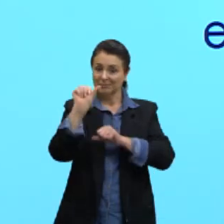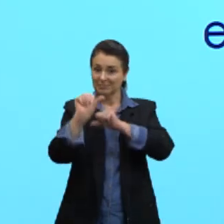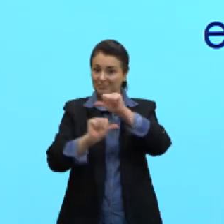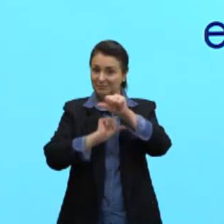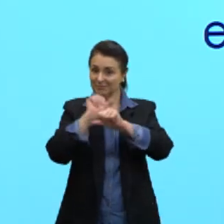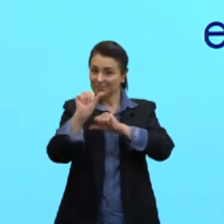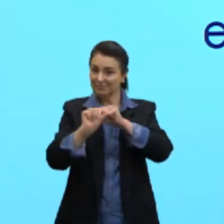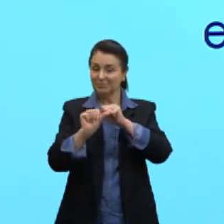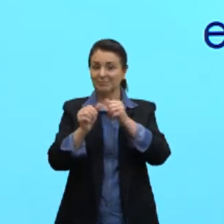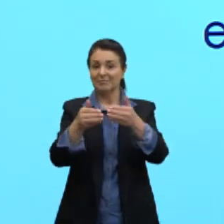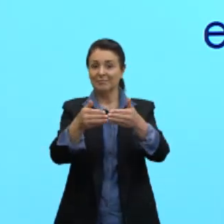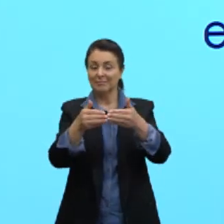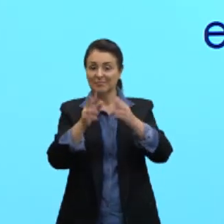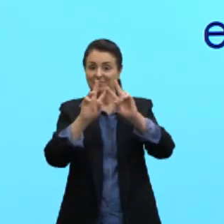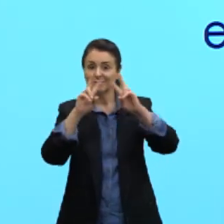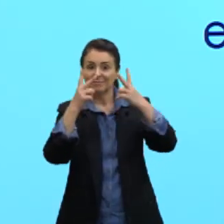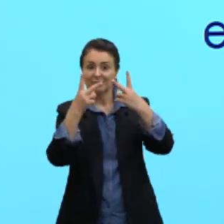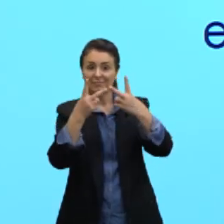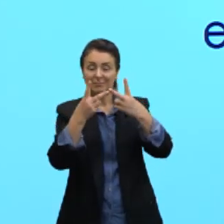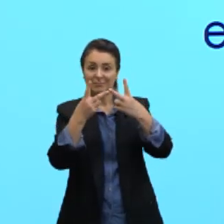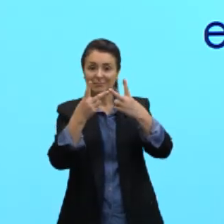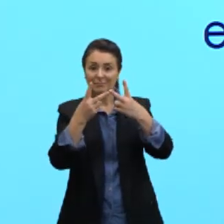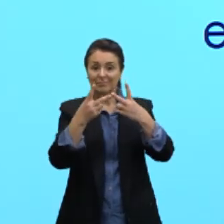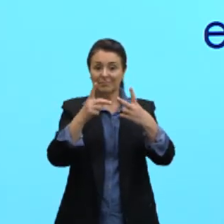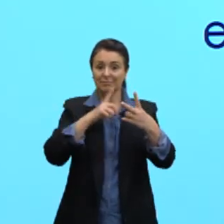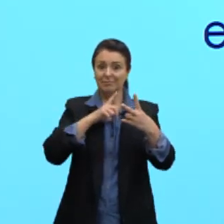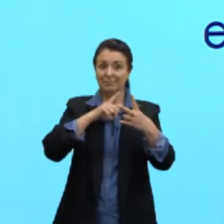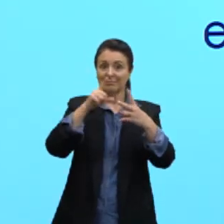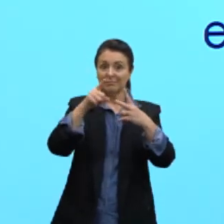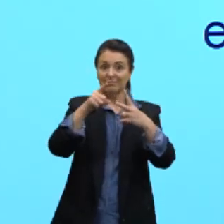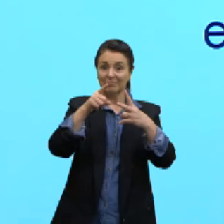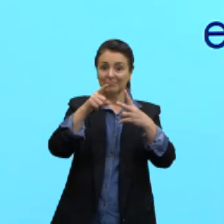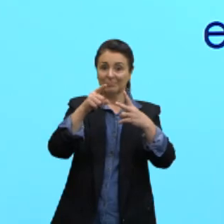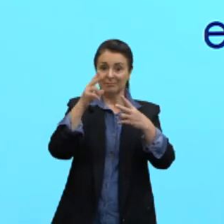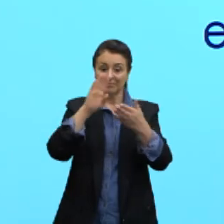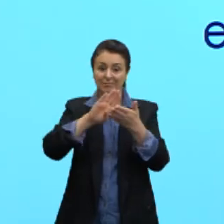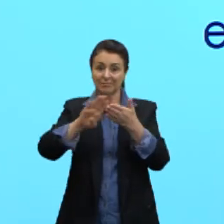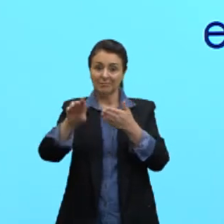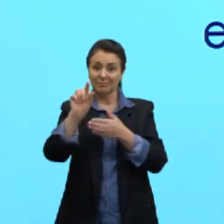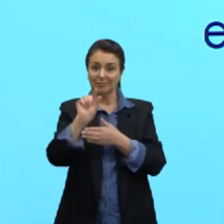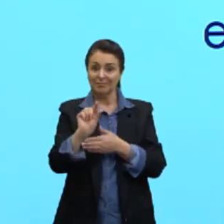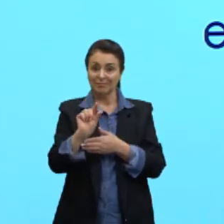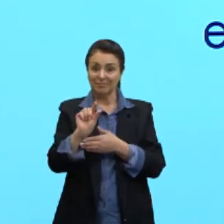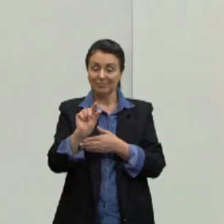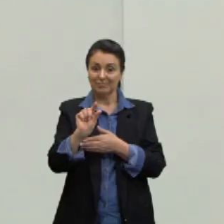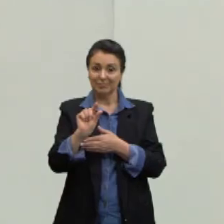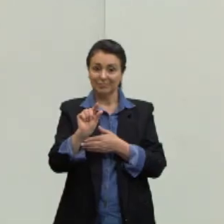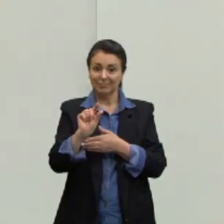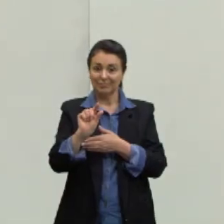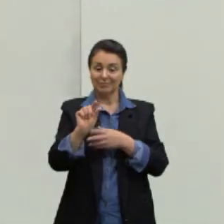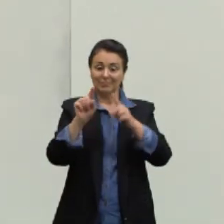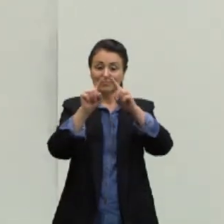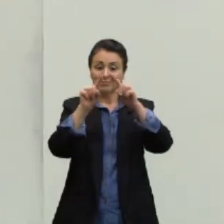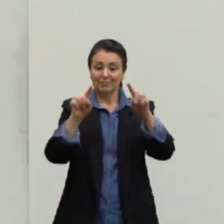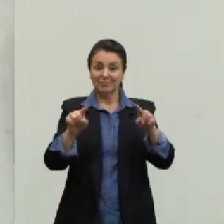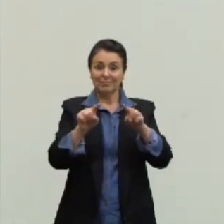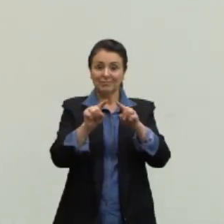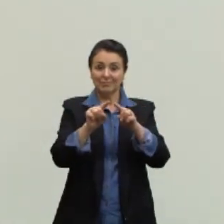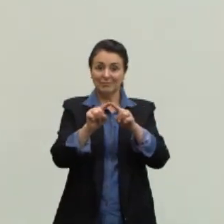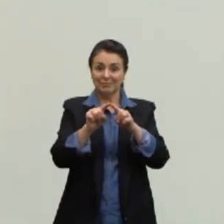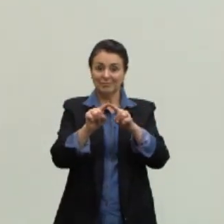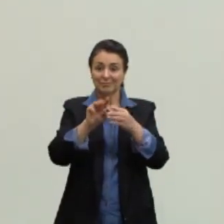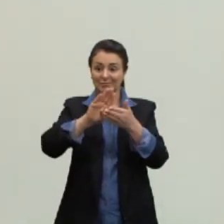pedindo o volume do sólido que a gente obteve a partir do momento que a gente retirou aquelas pirâmides do sólido.